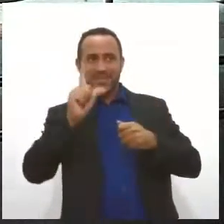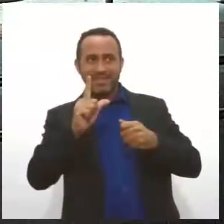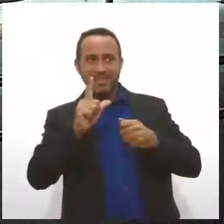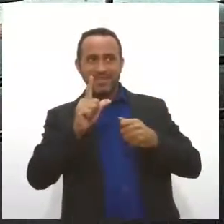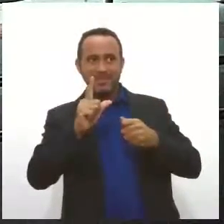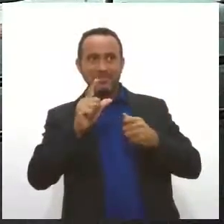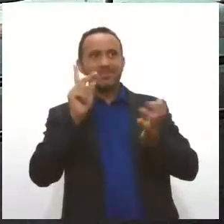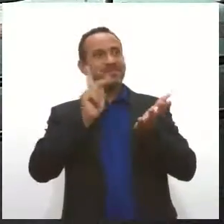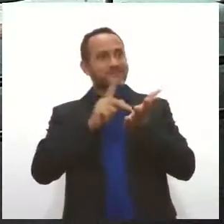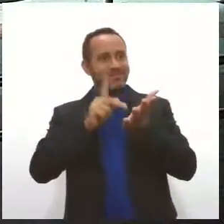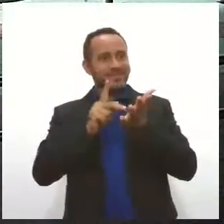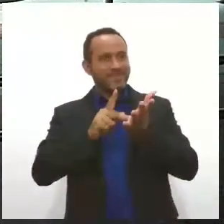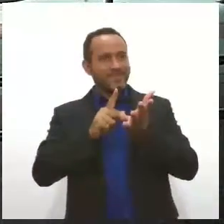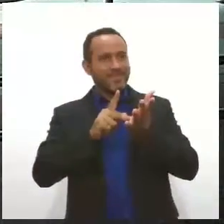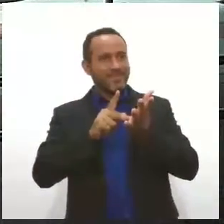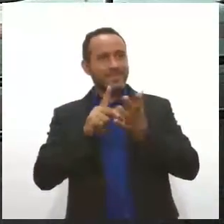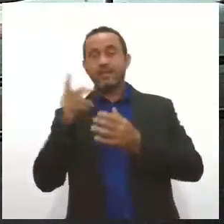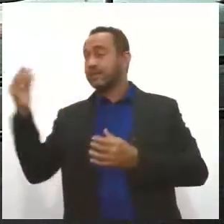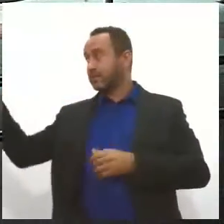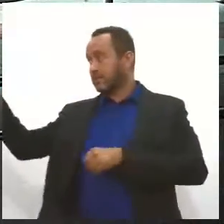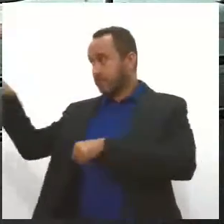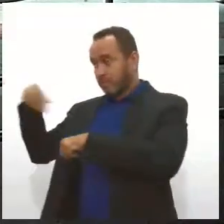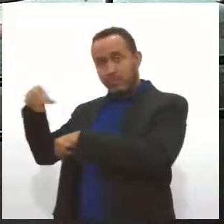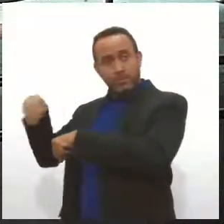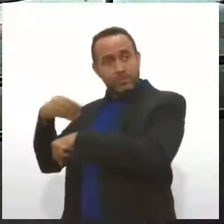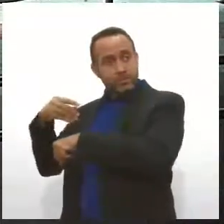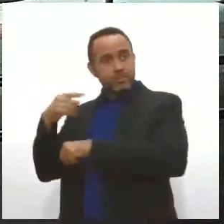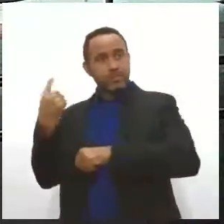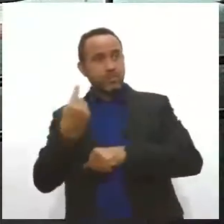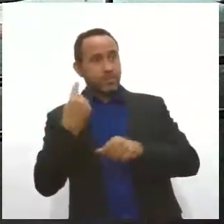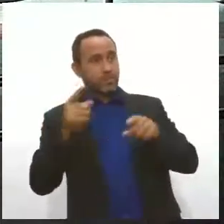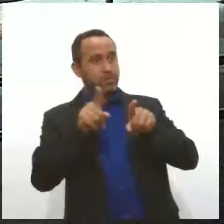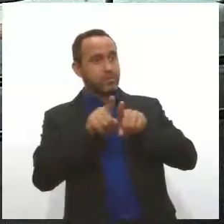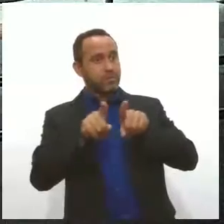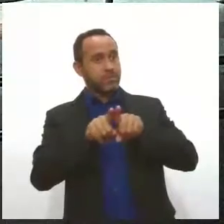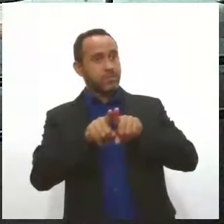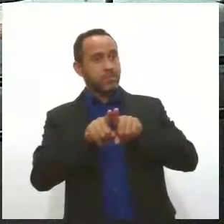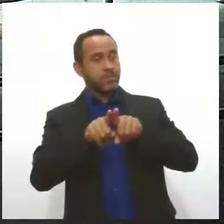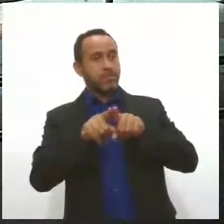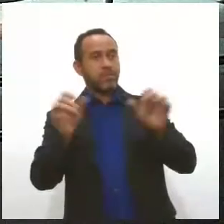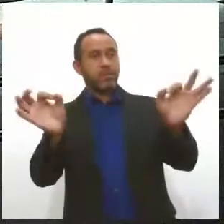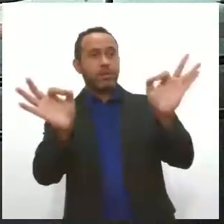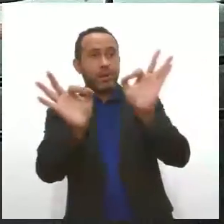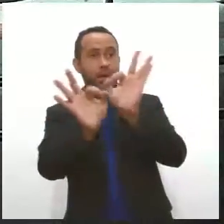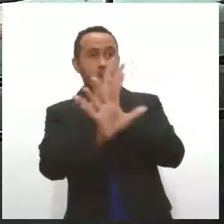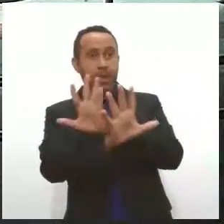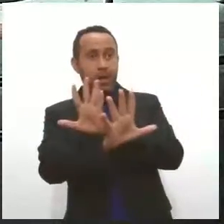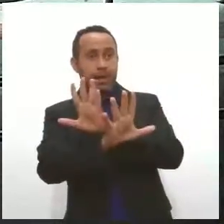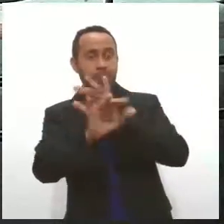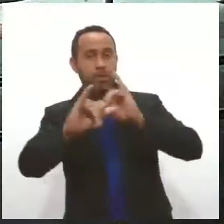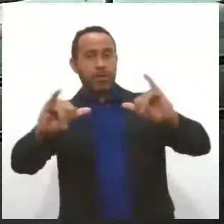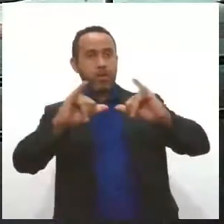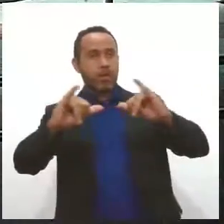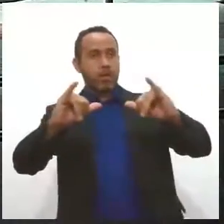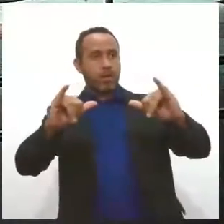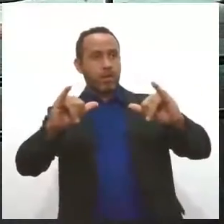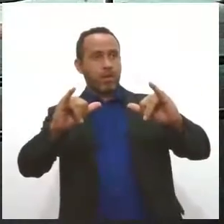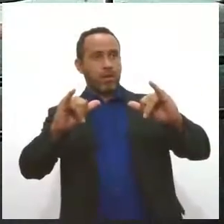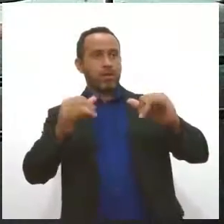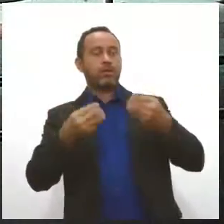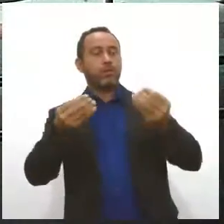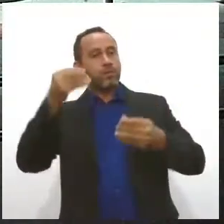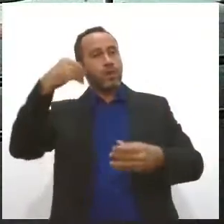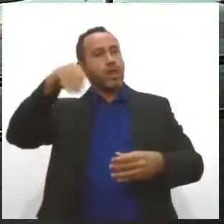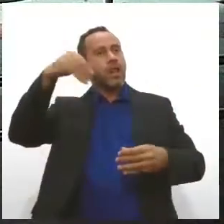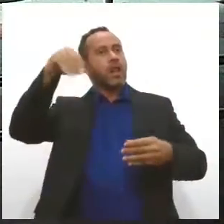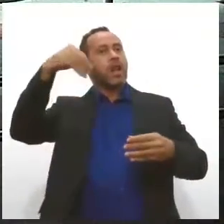Exatamente. E olha, a Stephanie traz uma informação para a gente também, que encerra, né, a campanha que doi lenços, uma campanha que